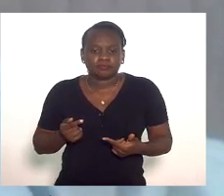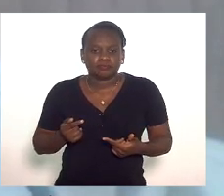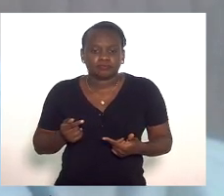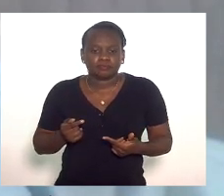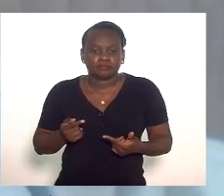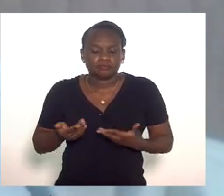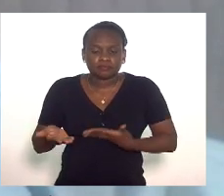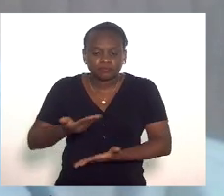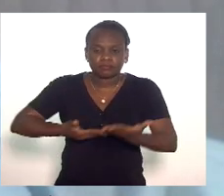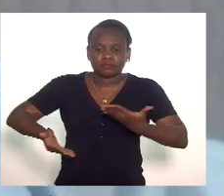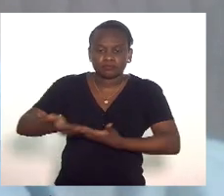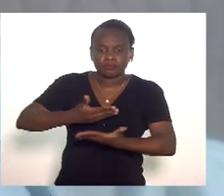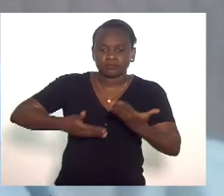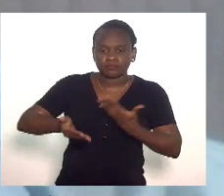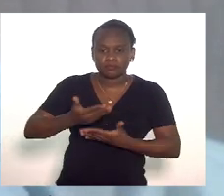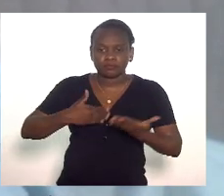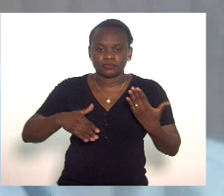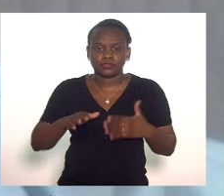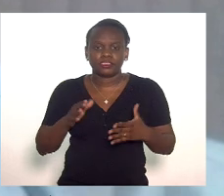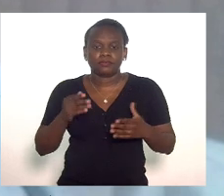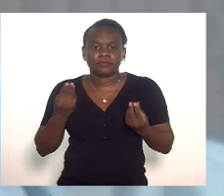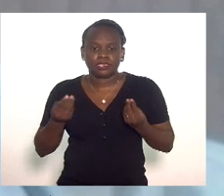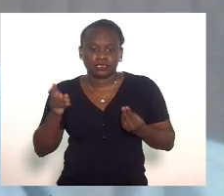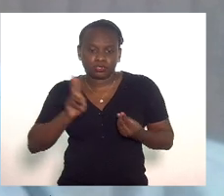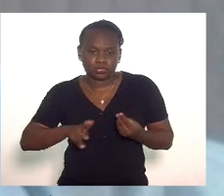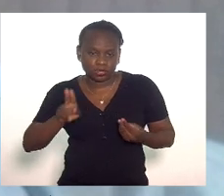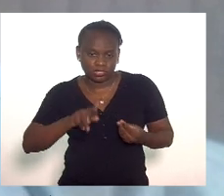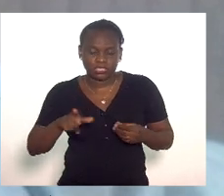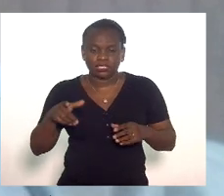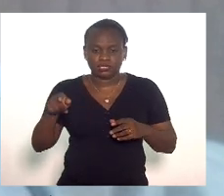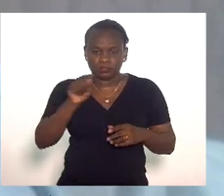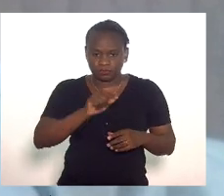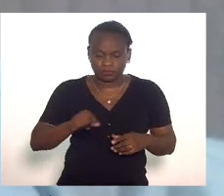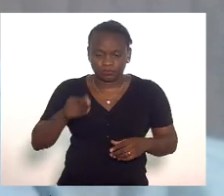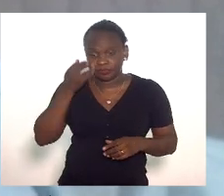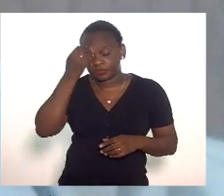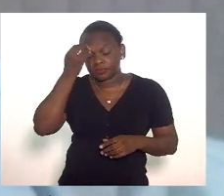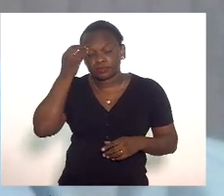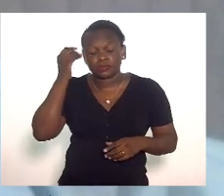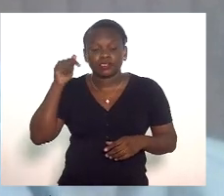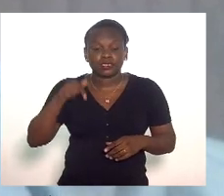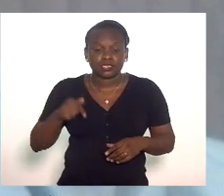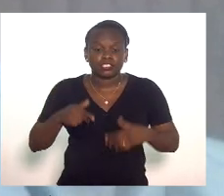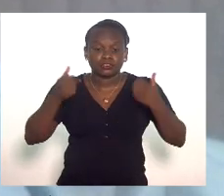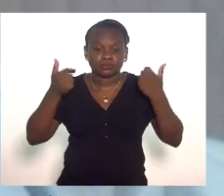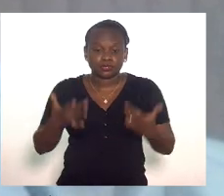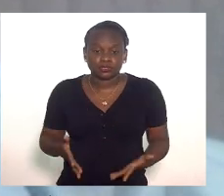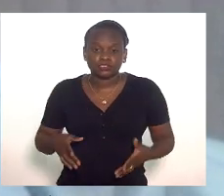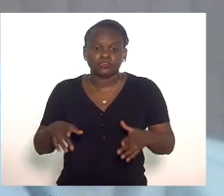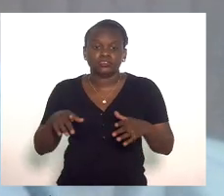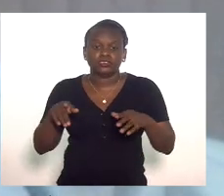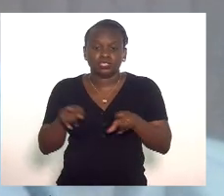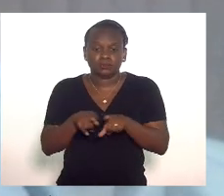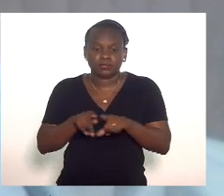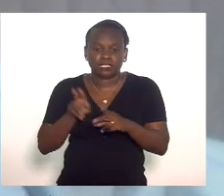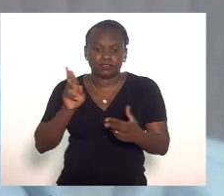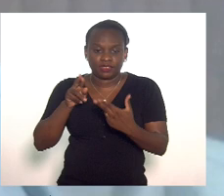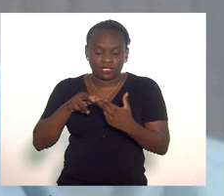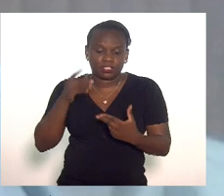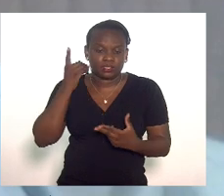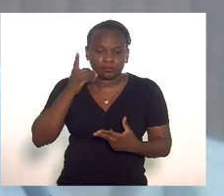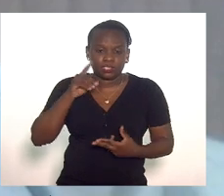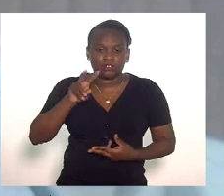de compartilhamento para a utilização dessas unidades e aqui eu queria fazer uma referência ao deputado